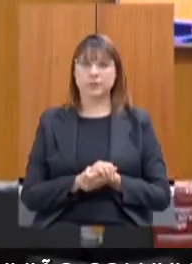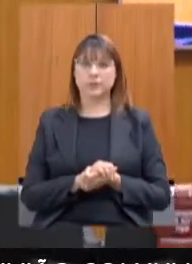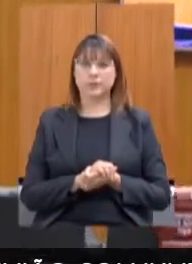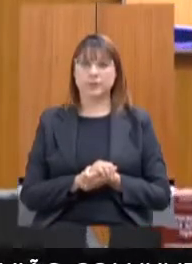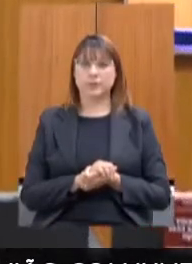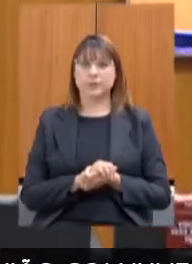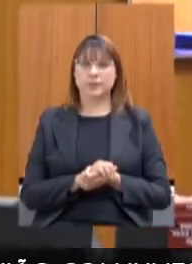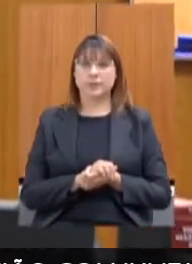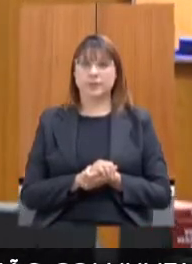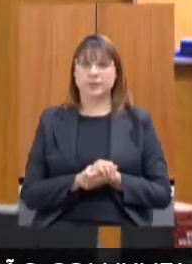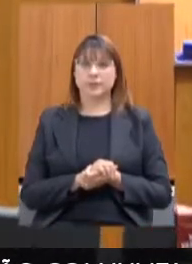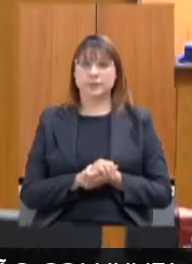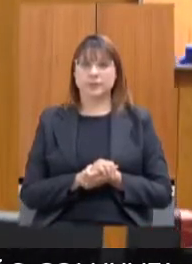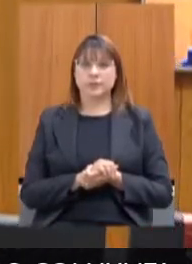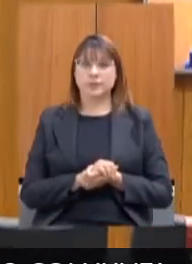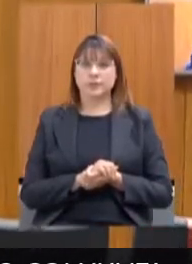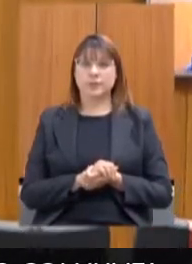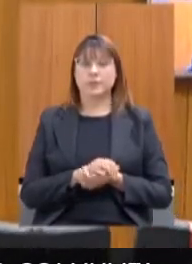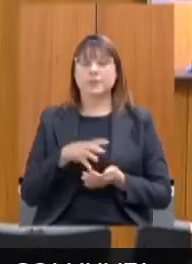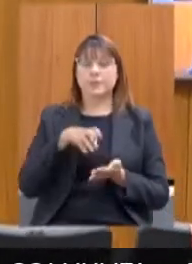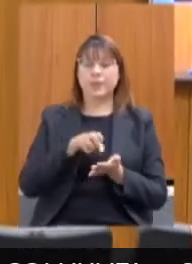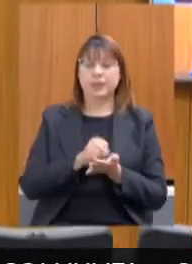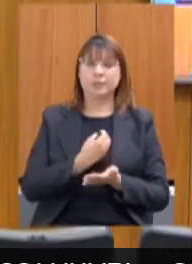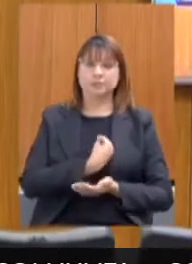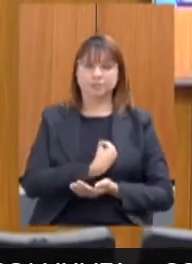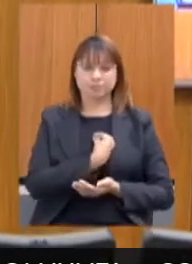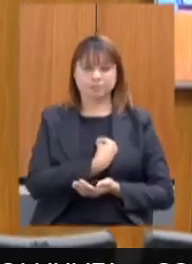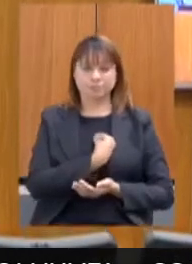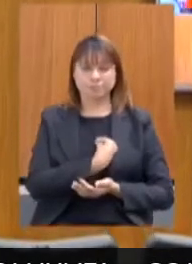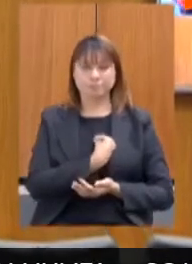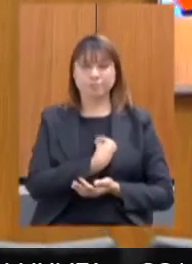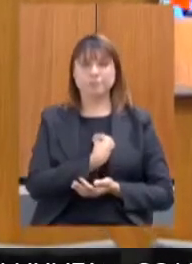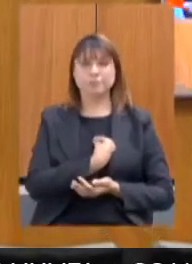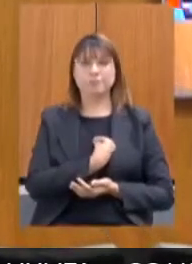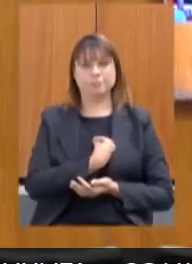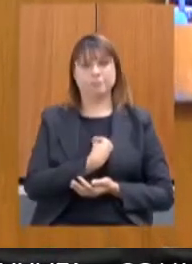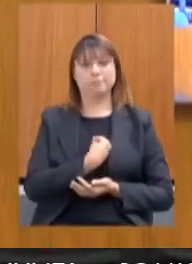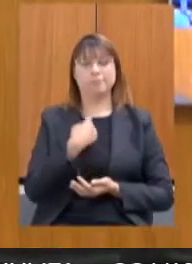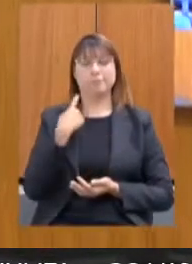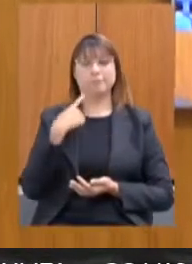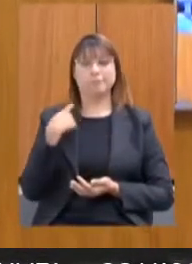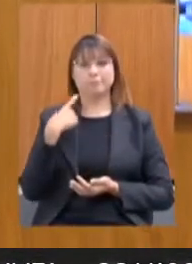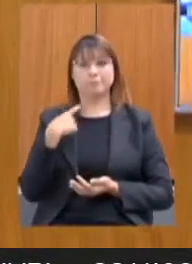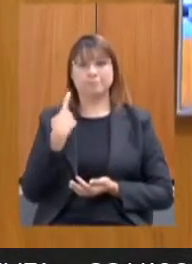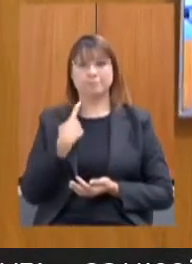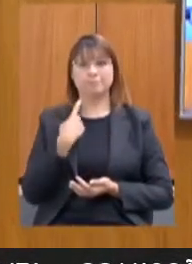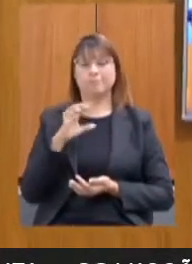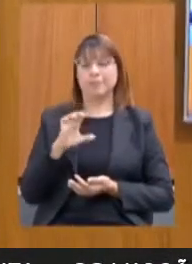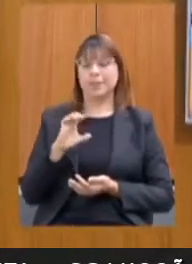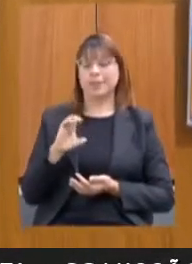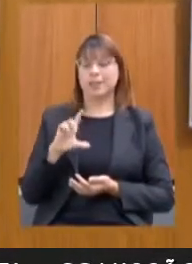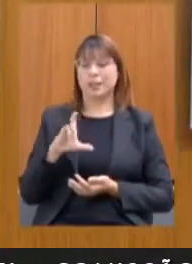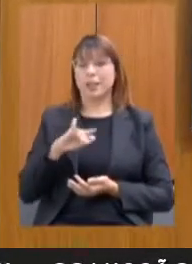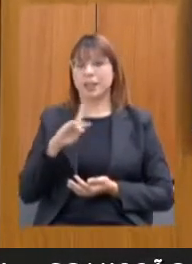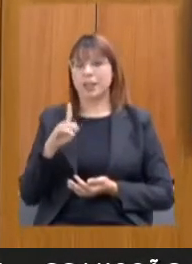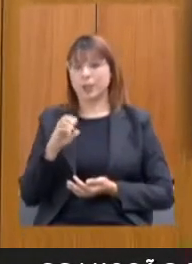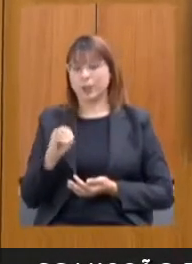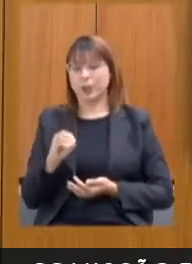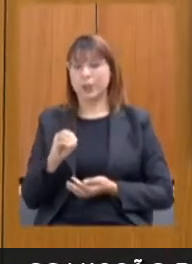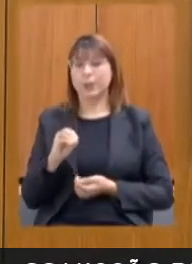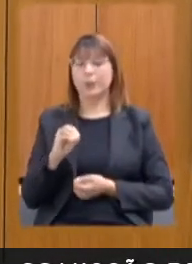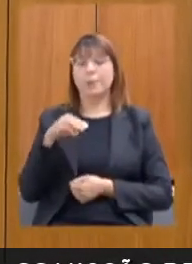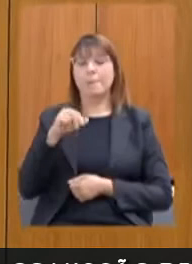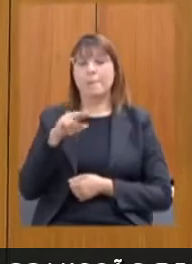Ok. Isso. Registra a presença dos nobres companheiros e companheiras. O deputado Celinho, do Citro Cel, o